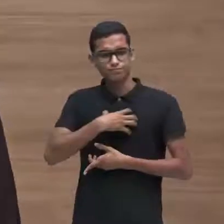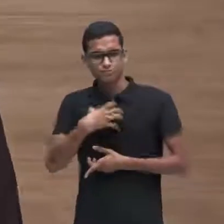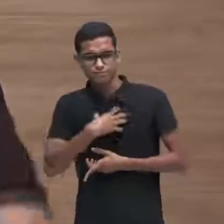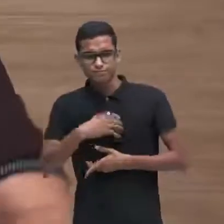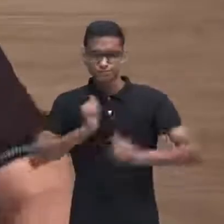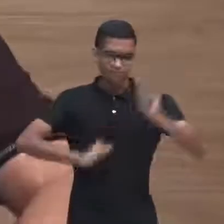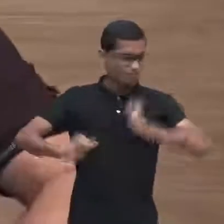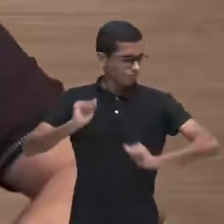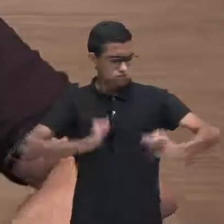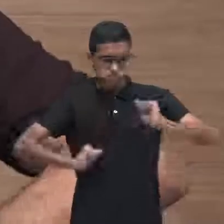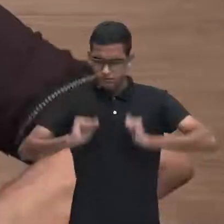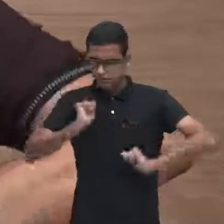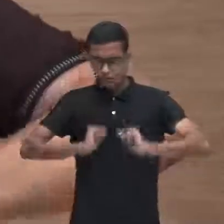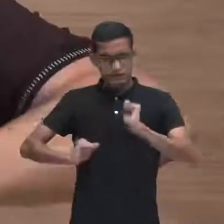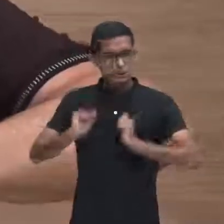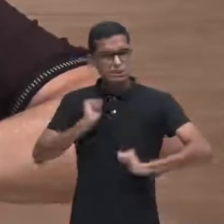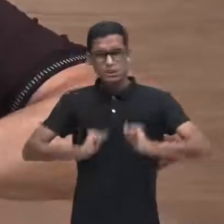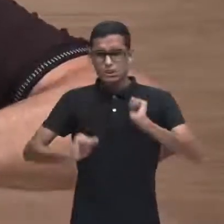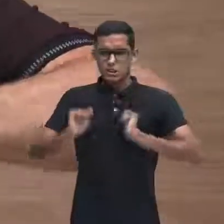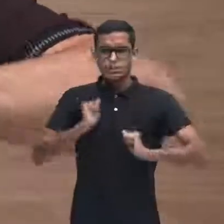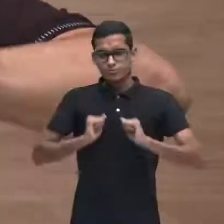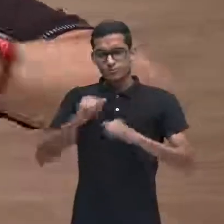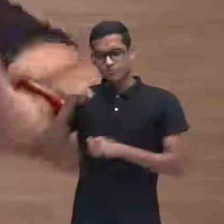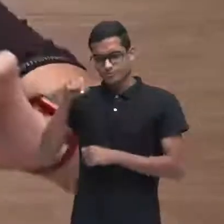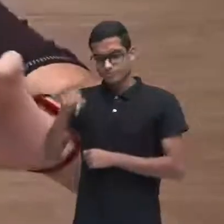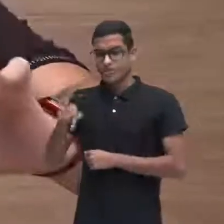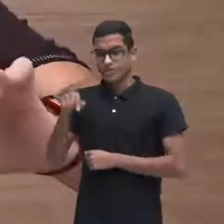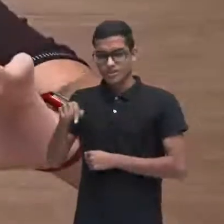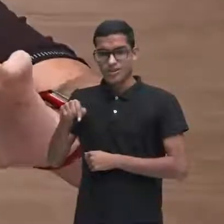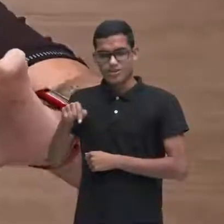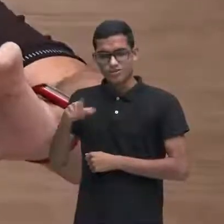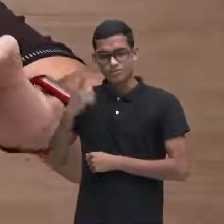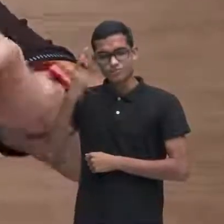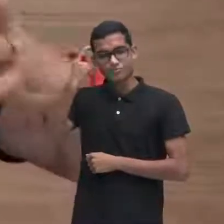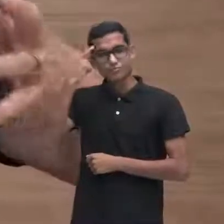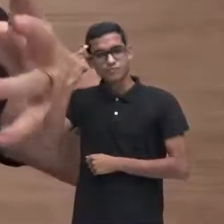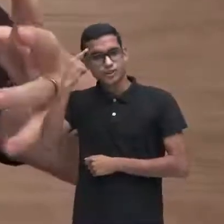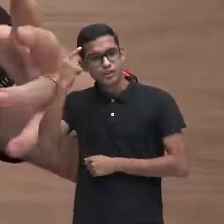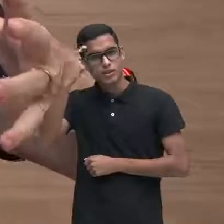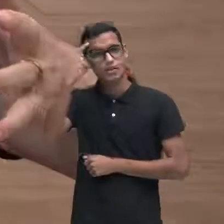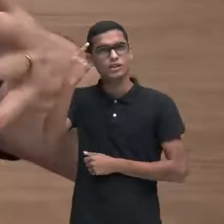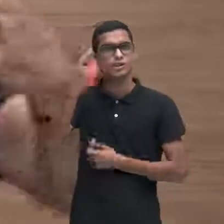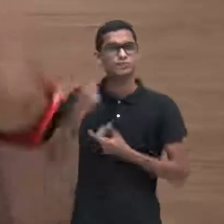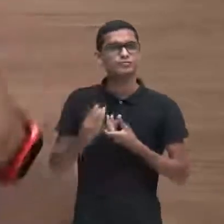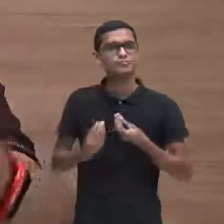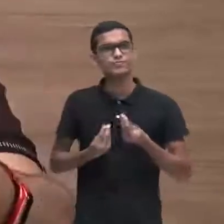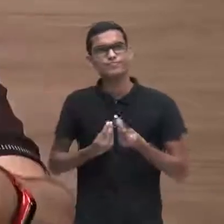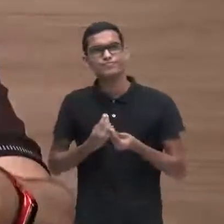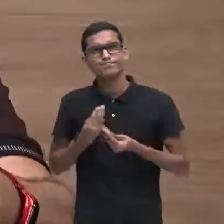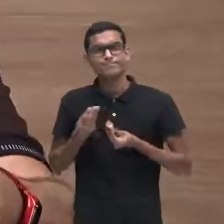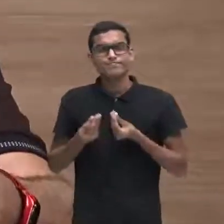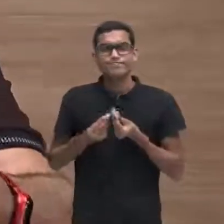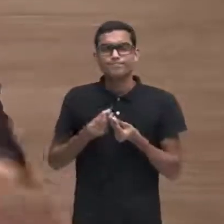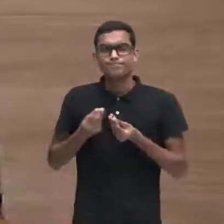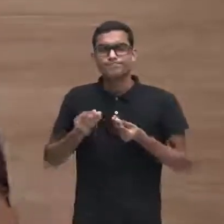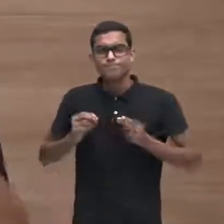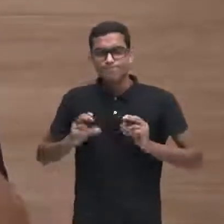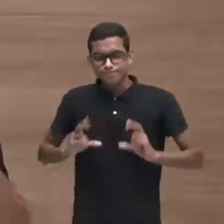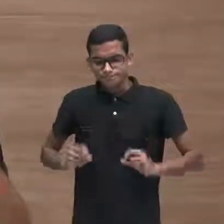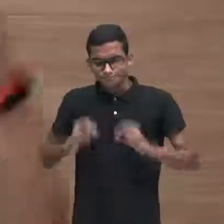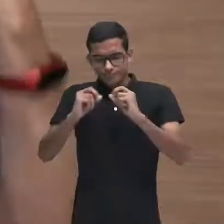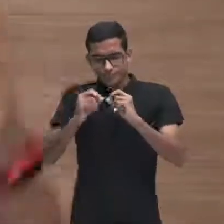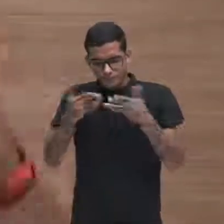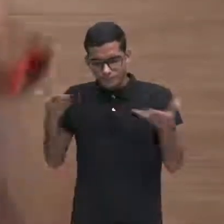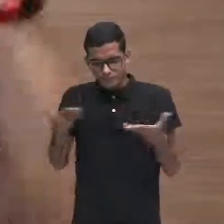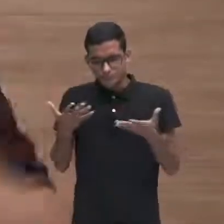Então, nisso, o Jorge queria, ele pensava, não é? Esse câncer veio, eu tenho que